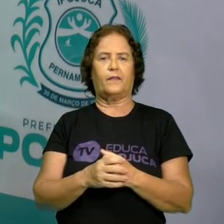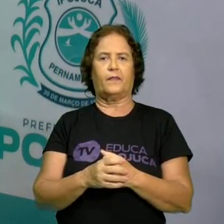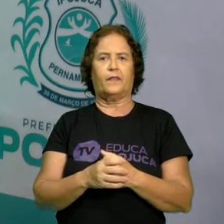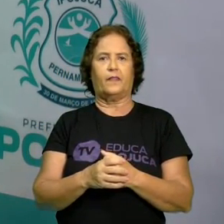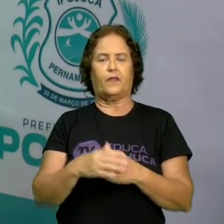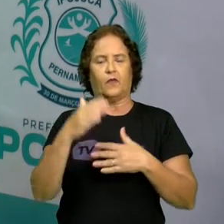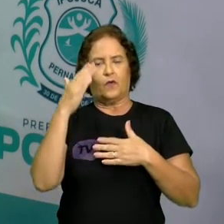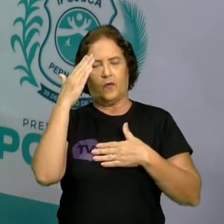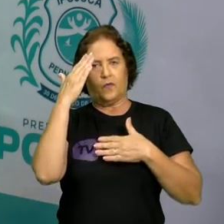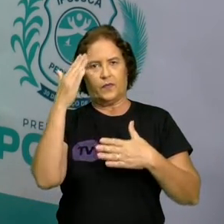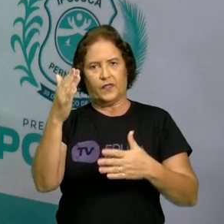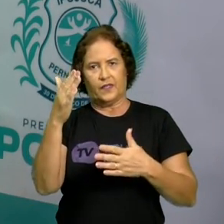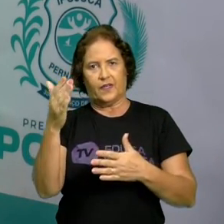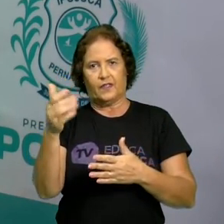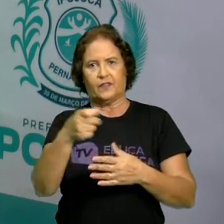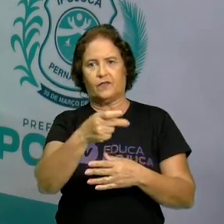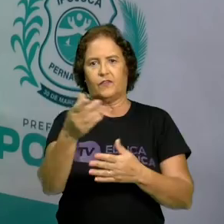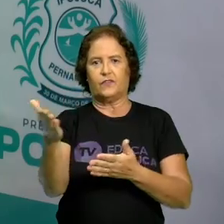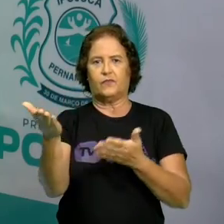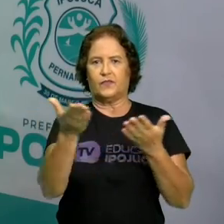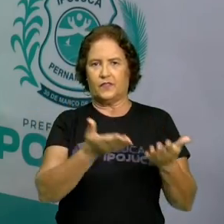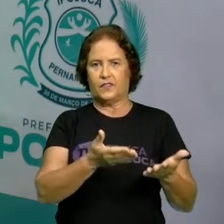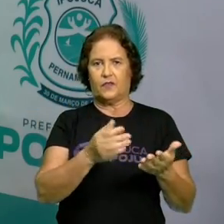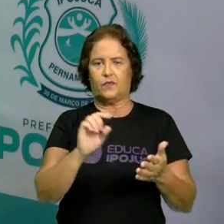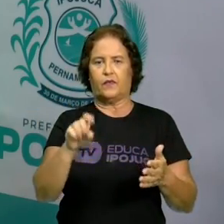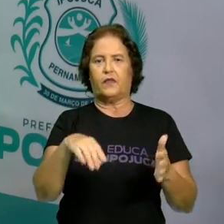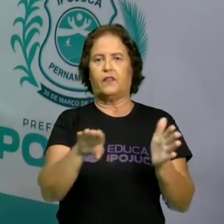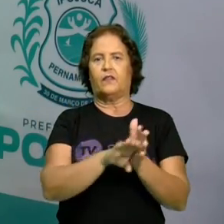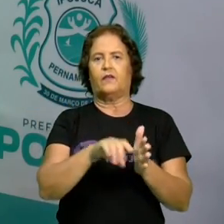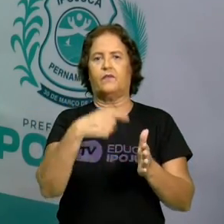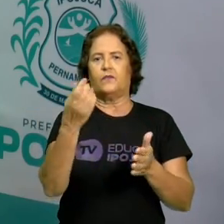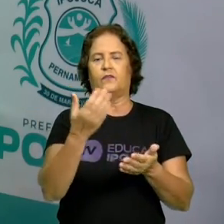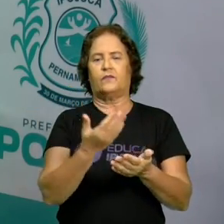Grata por sua participação e até a próxima.